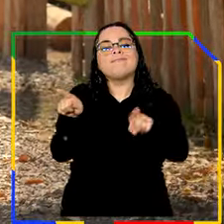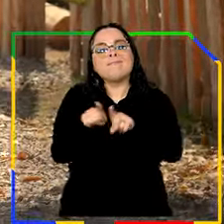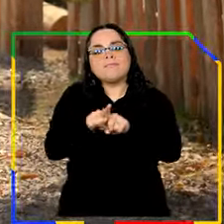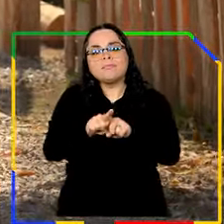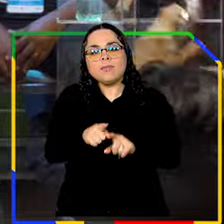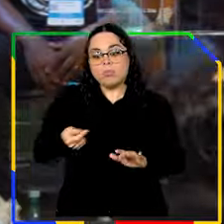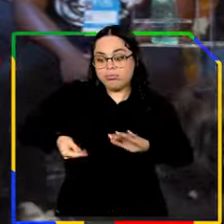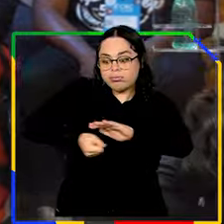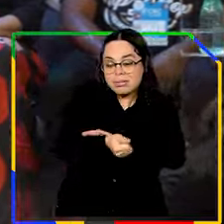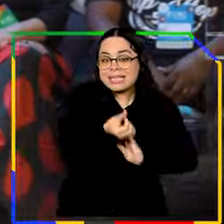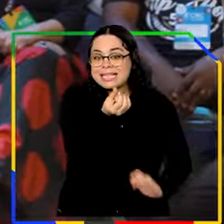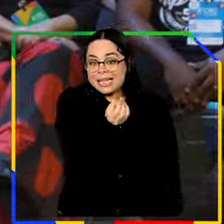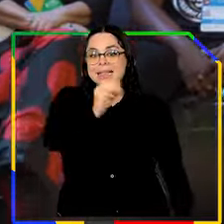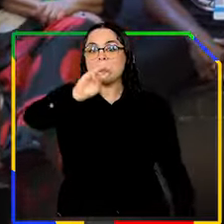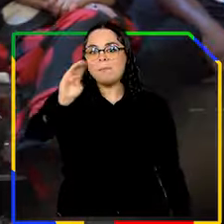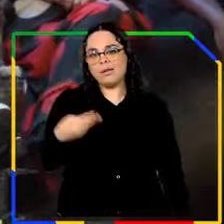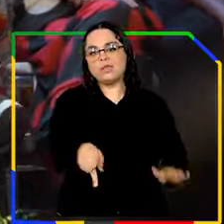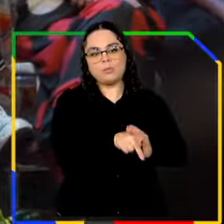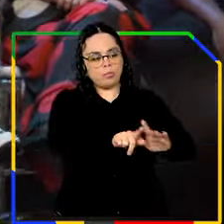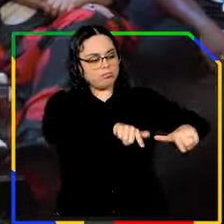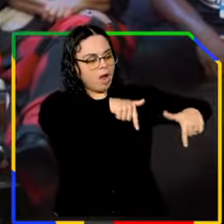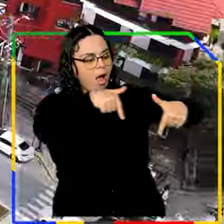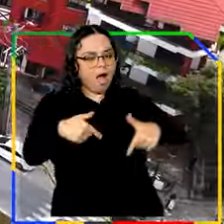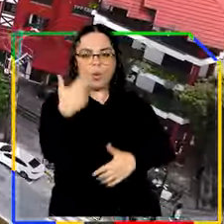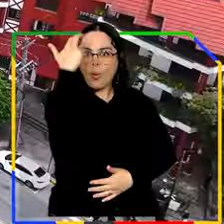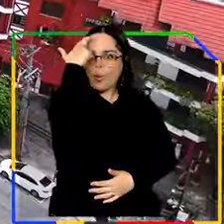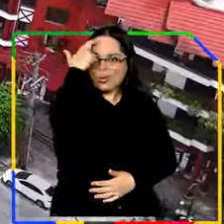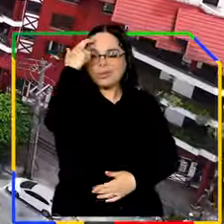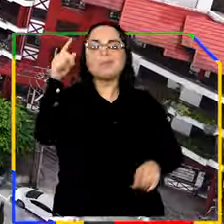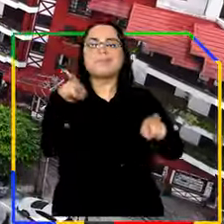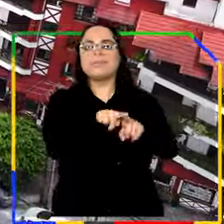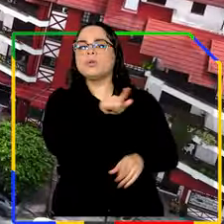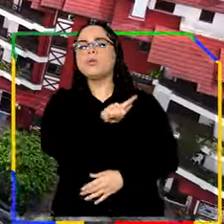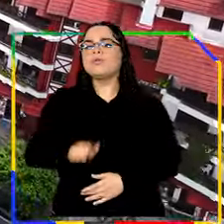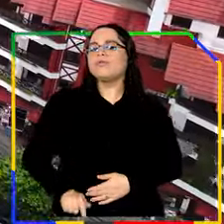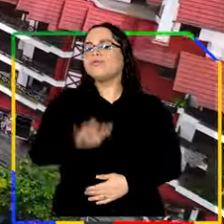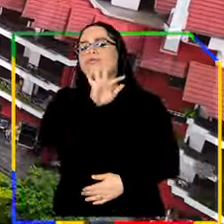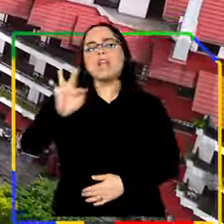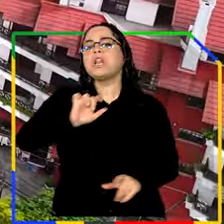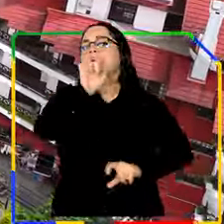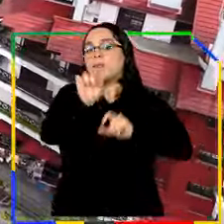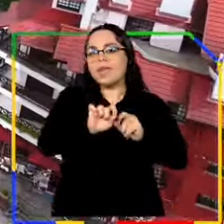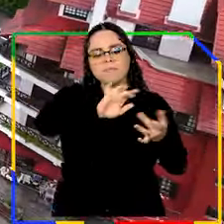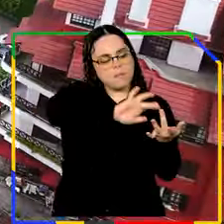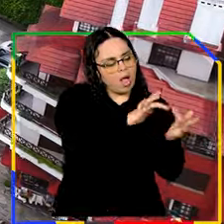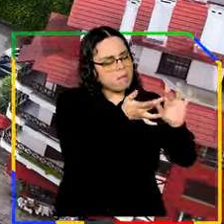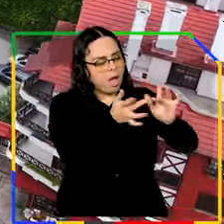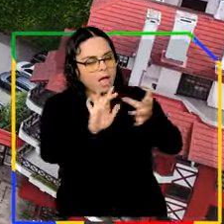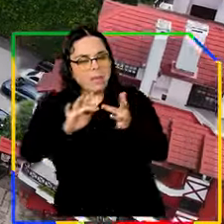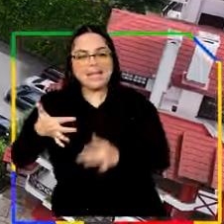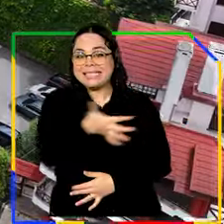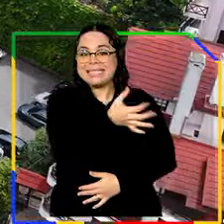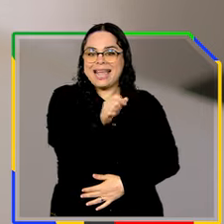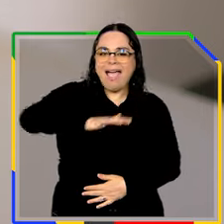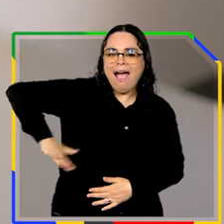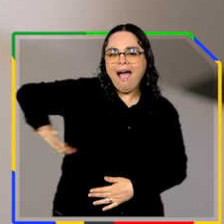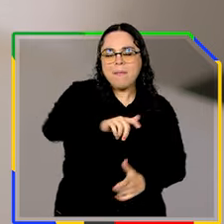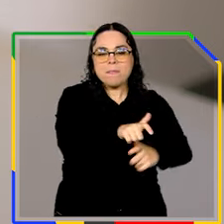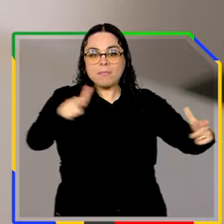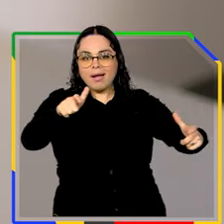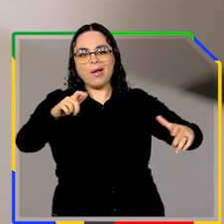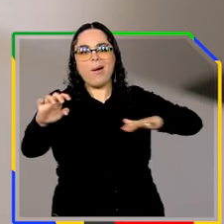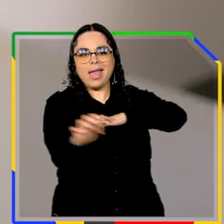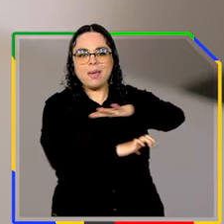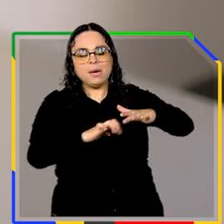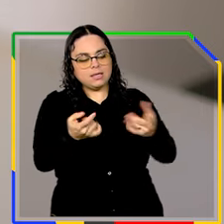de investir 60 milhões de reais em iniciativas culturais, o governo federal também articulou com as 100 maiores empresas patrocinadoras